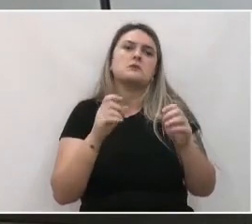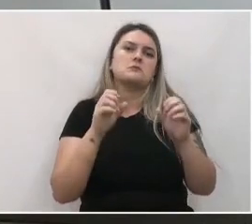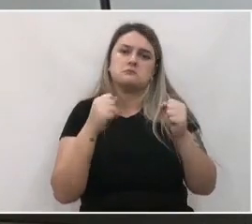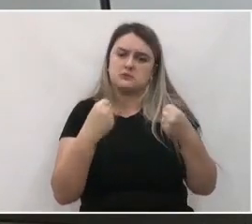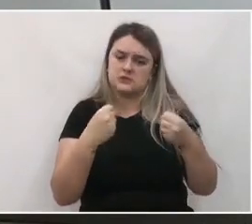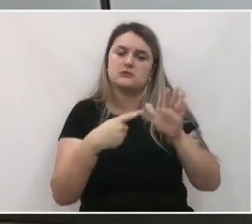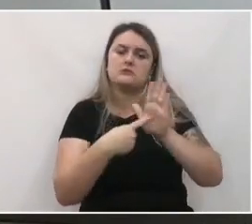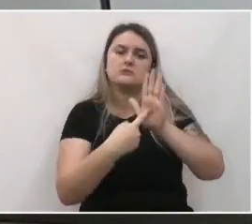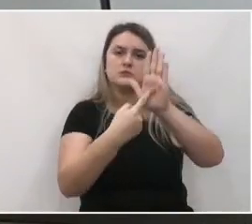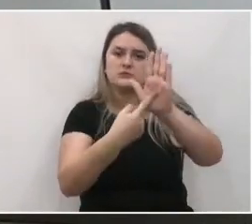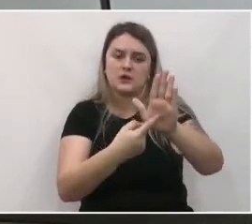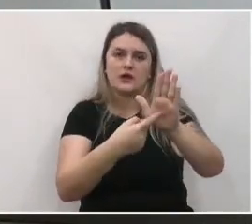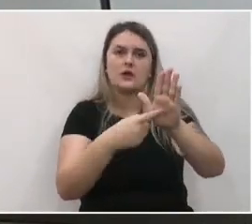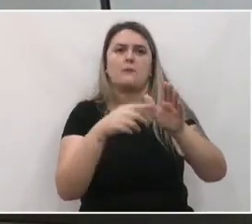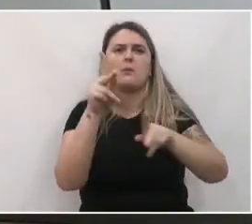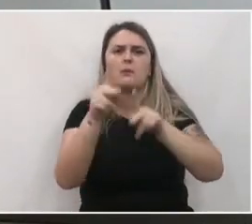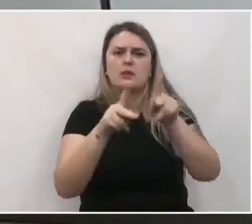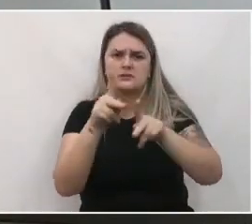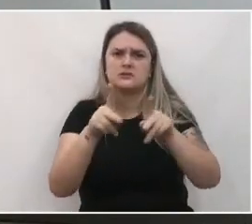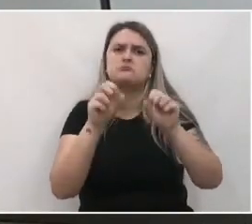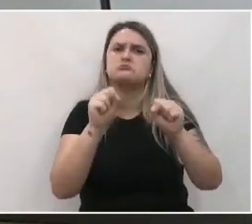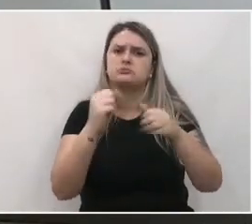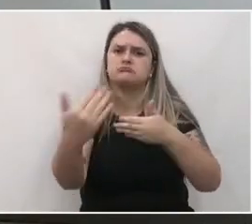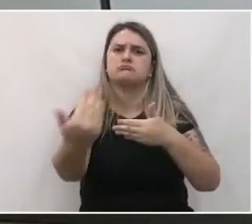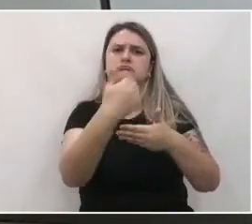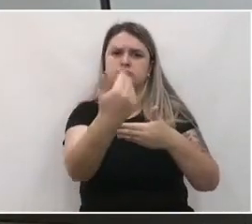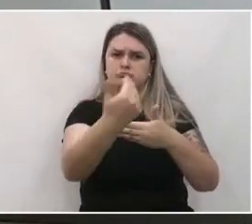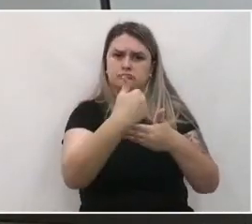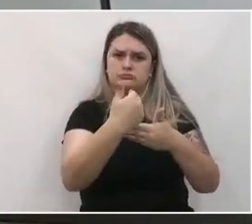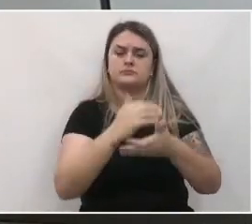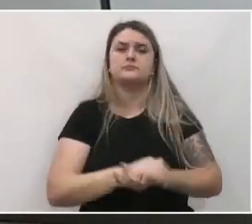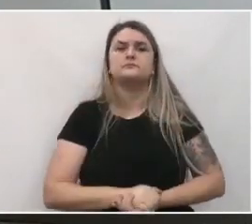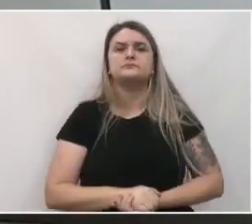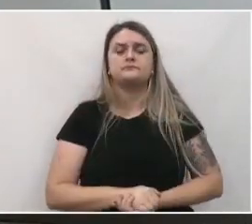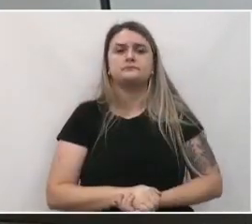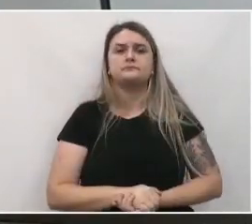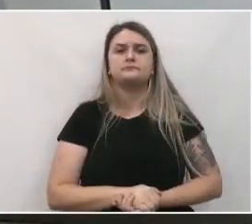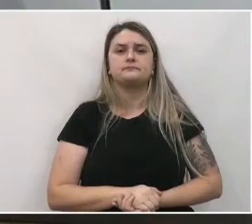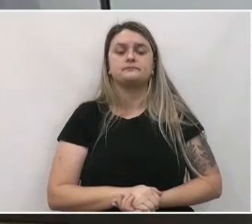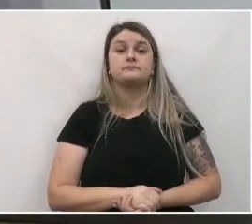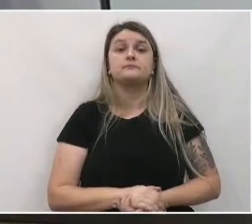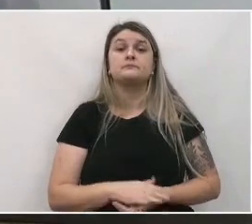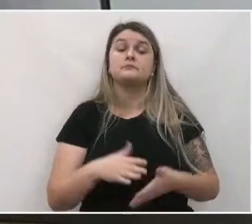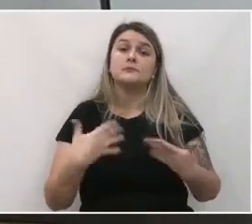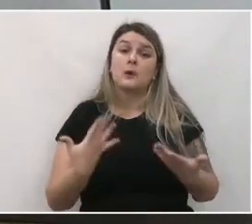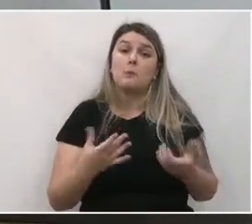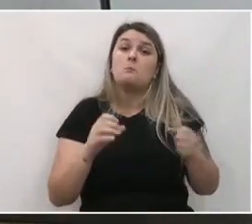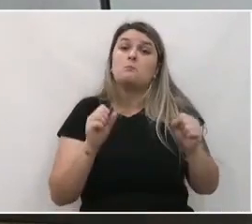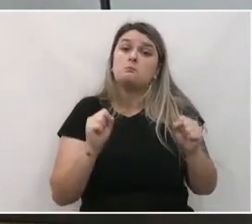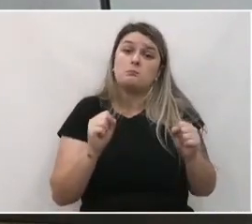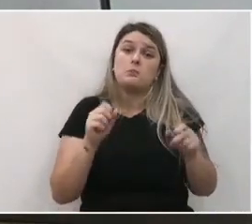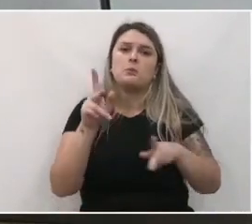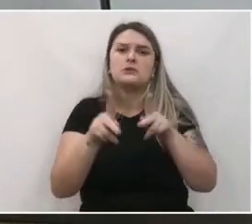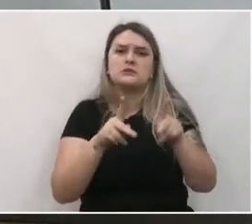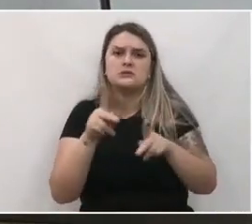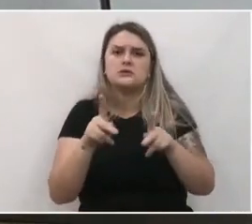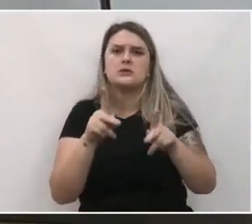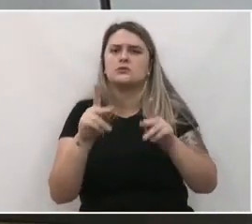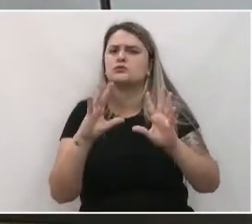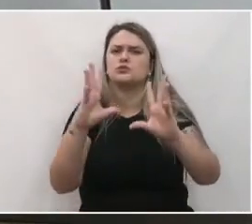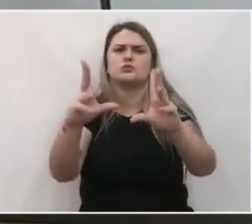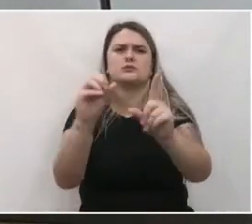apresentação e à participação da população. Assim, é possível que a população e a sociedade